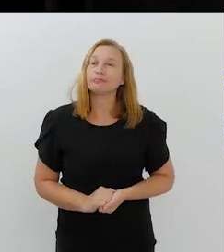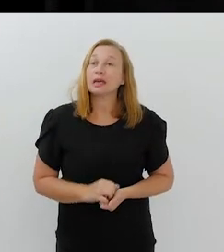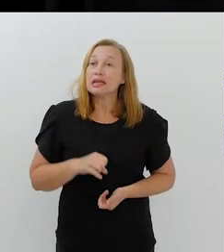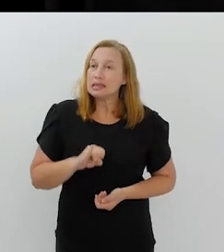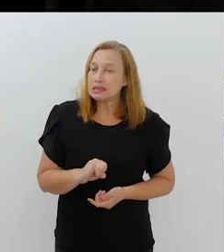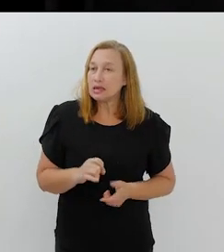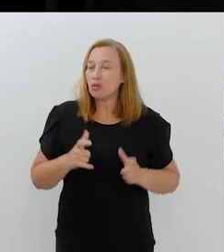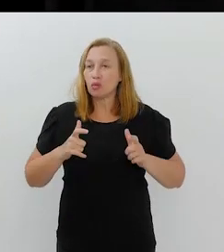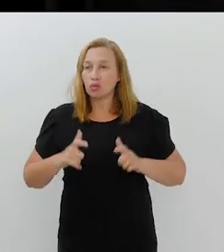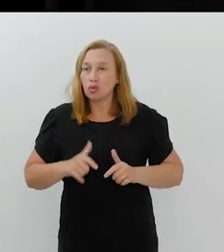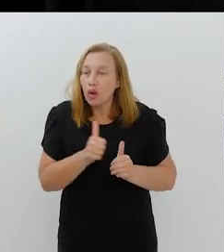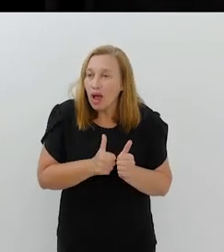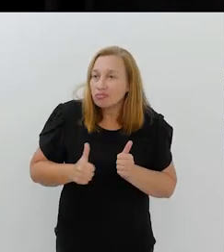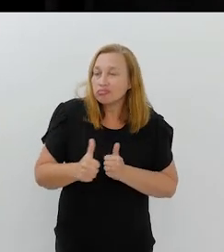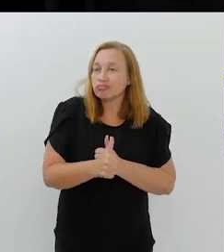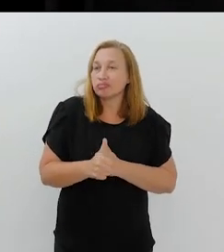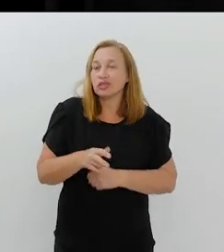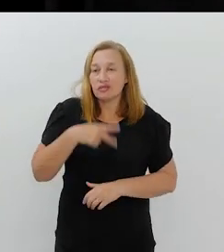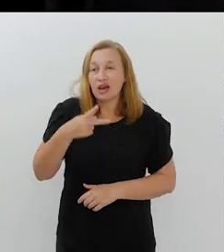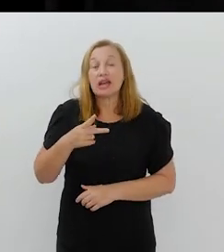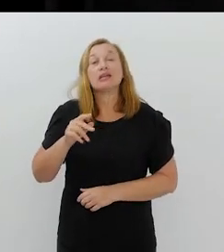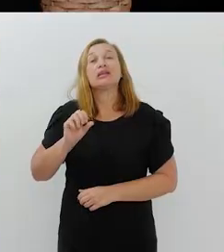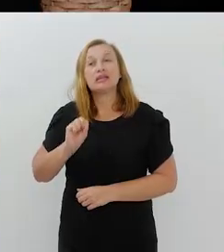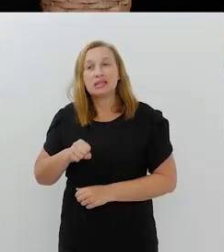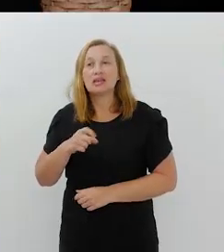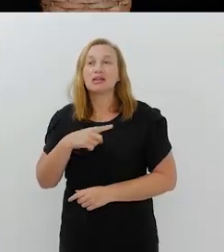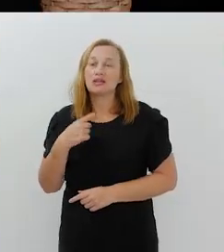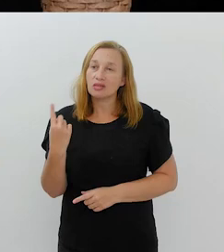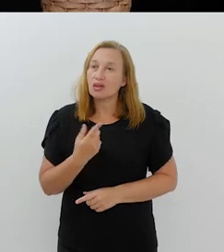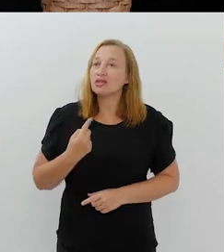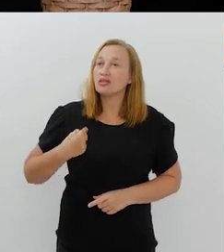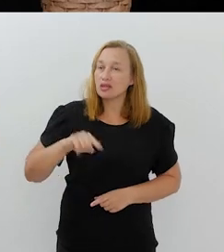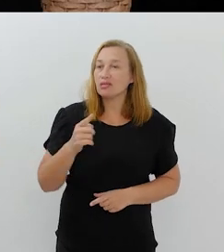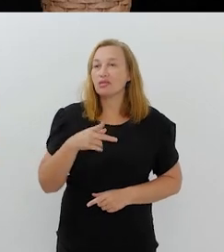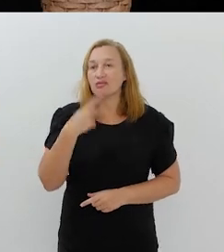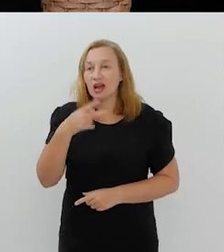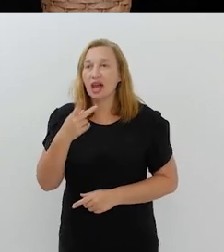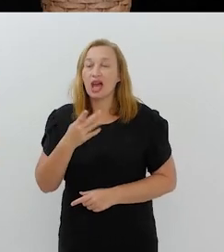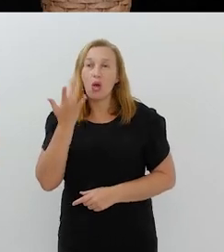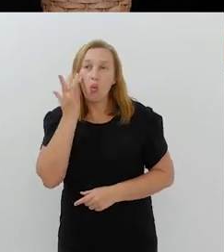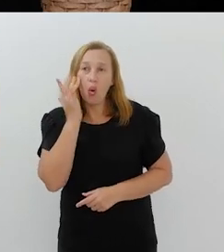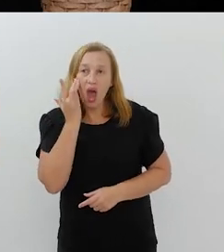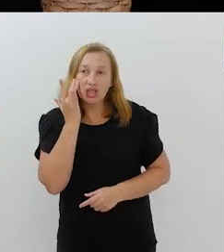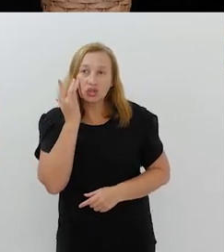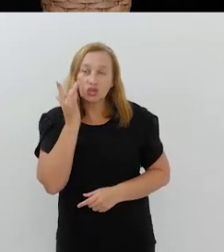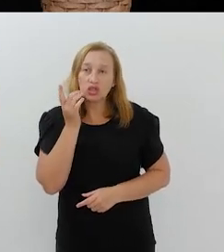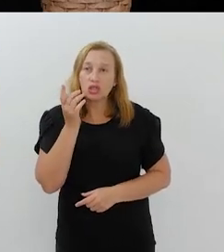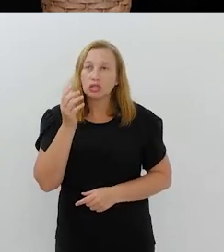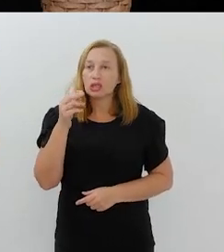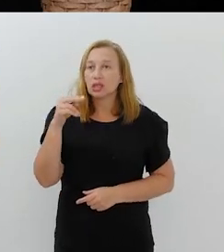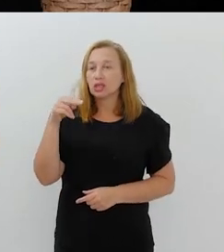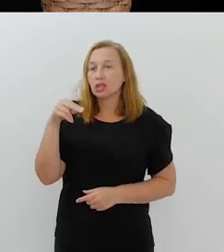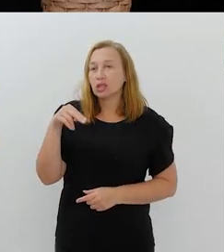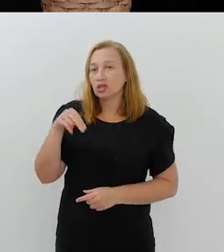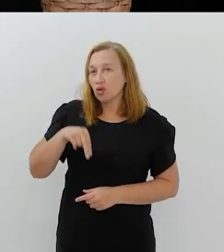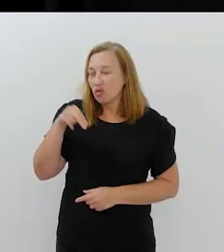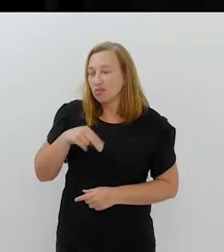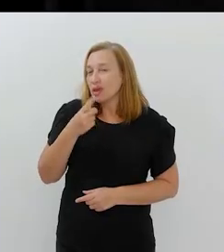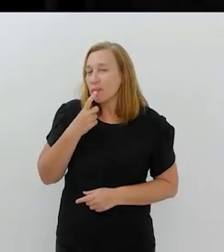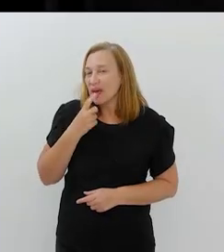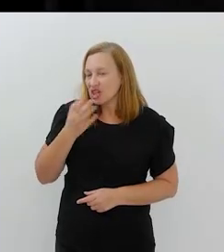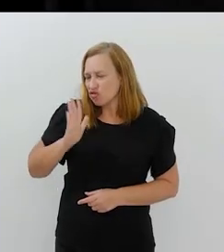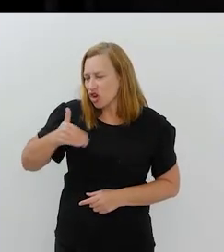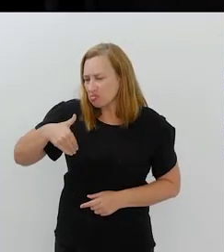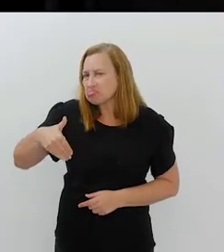foi uma grande vitória. Se esse é o nosso lugar de fala, então nós vamos falar. É, eu acho